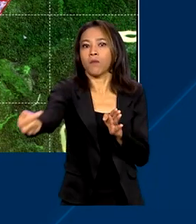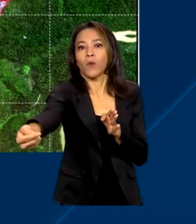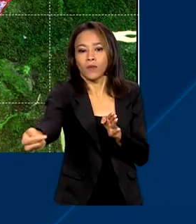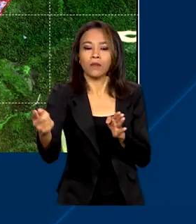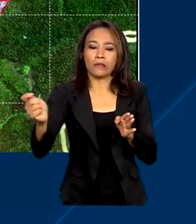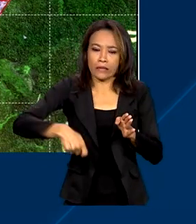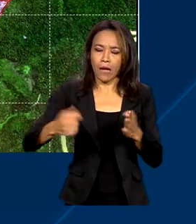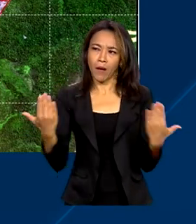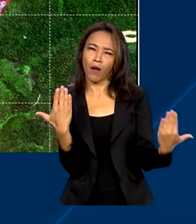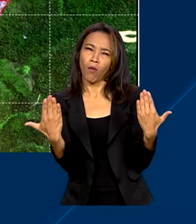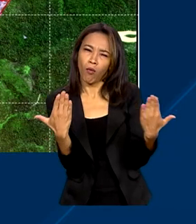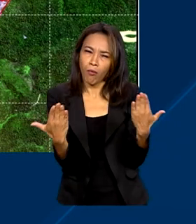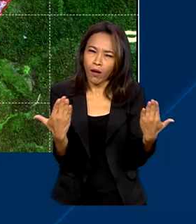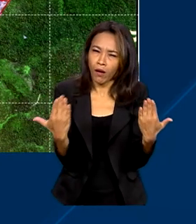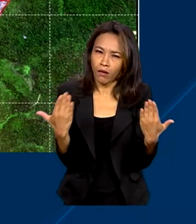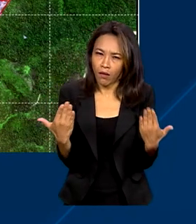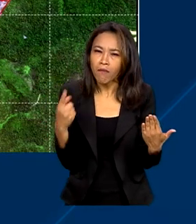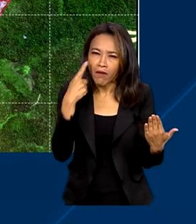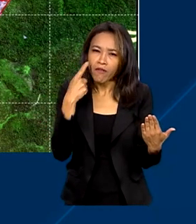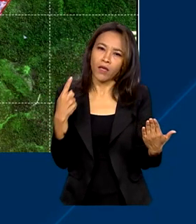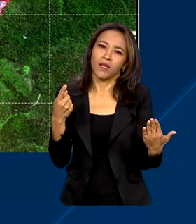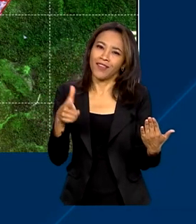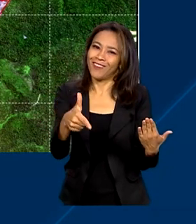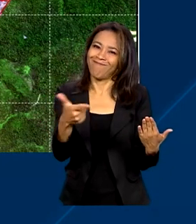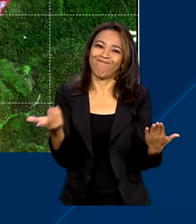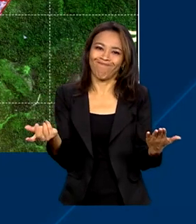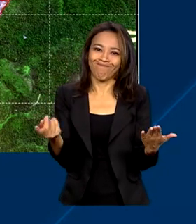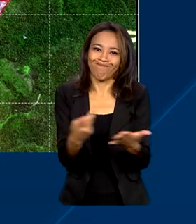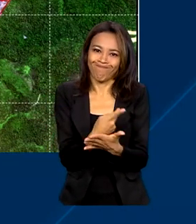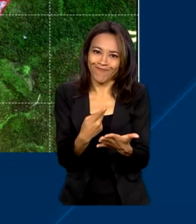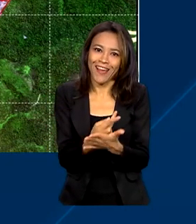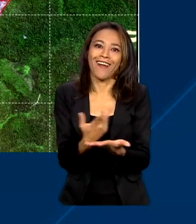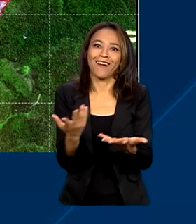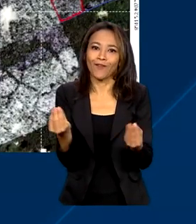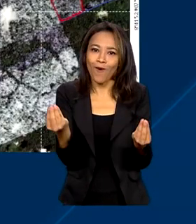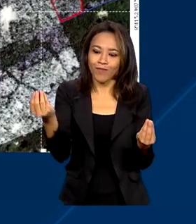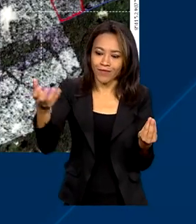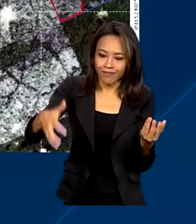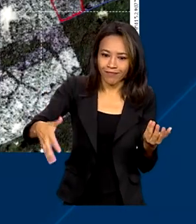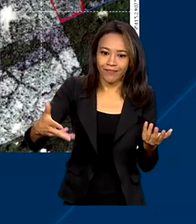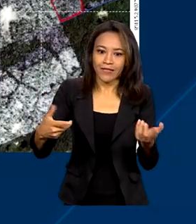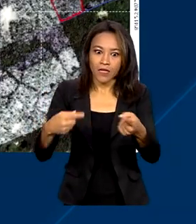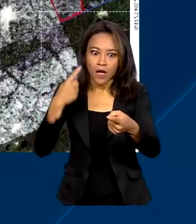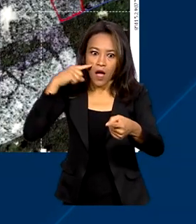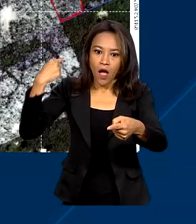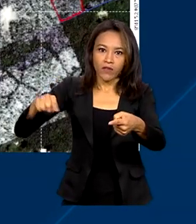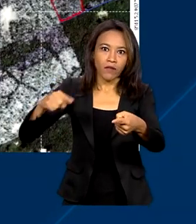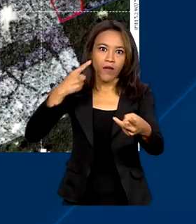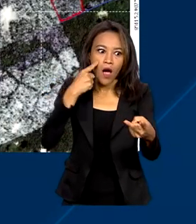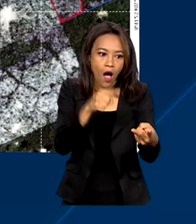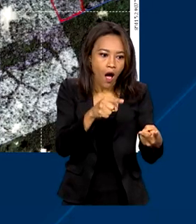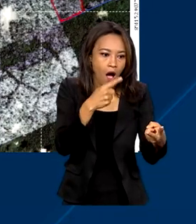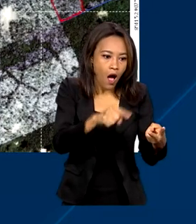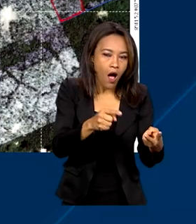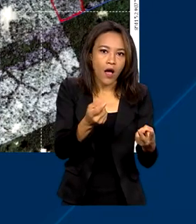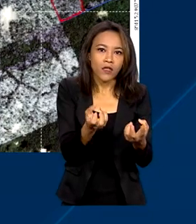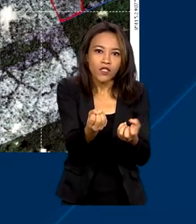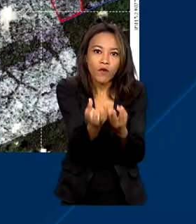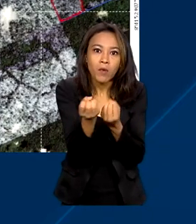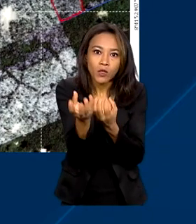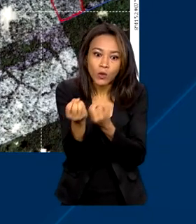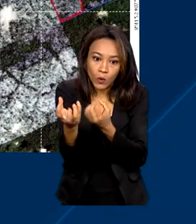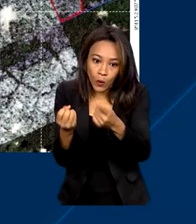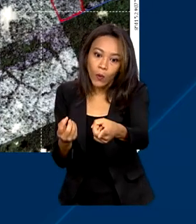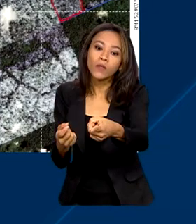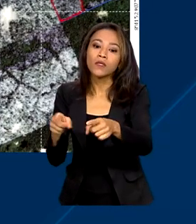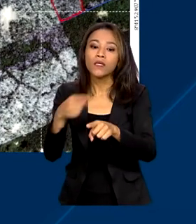comprovar a irregularidade. Depois de comprovada, as imagens dos flagrantes e os dados do produtor